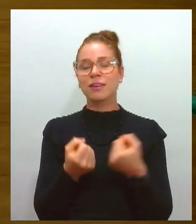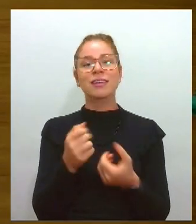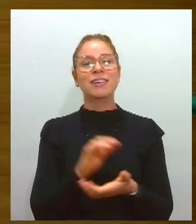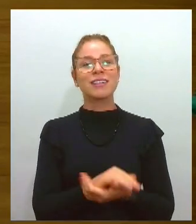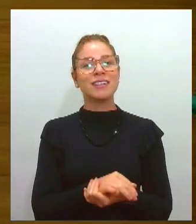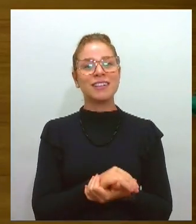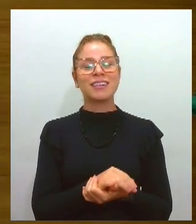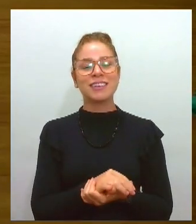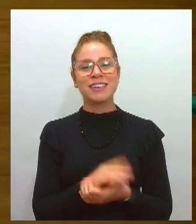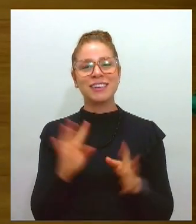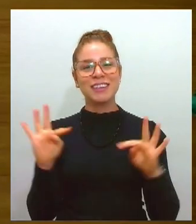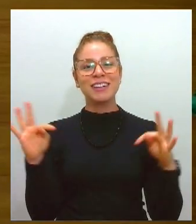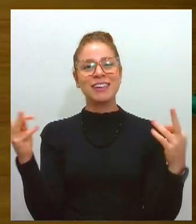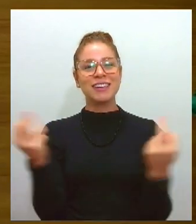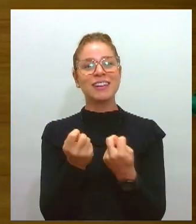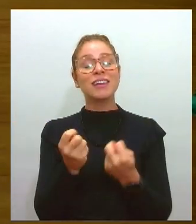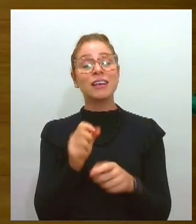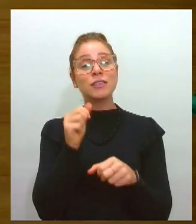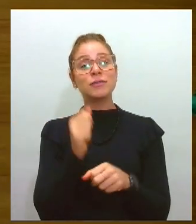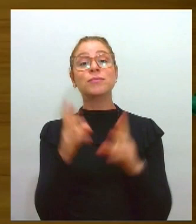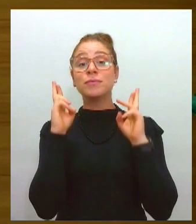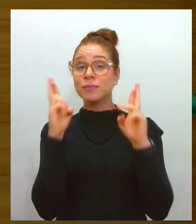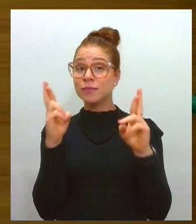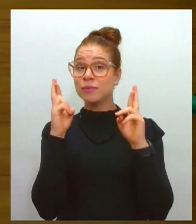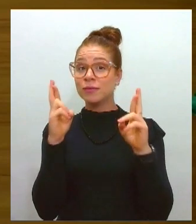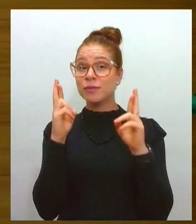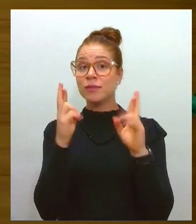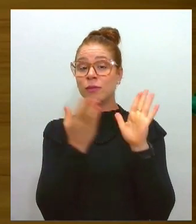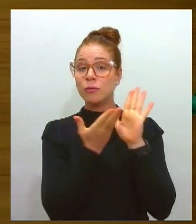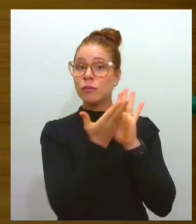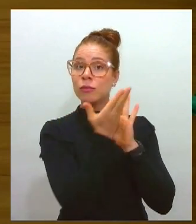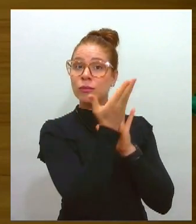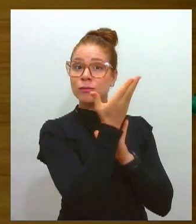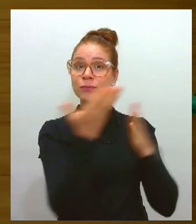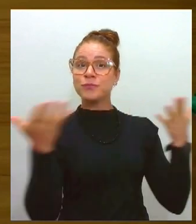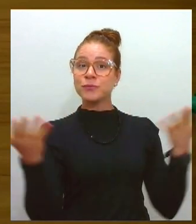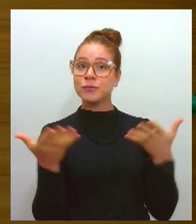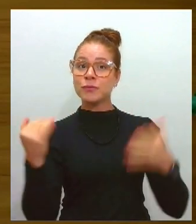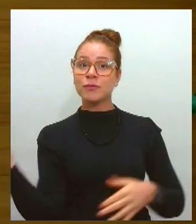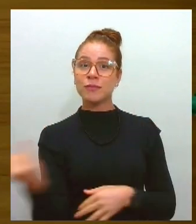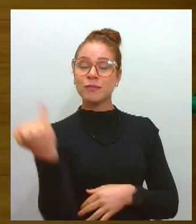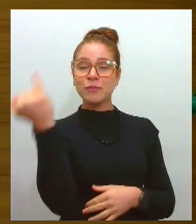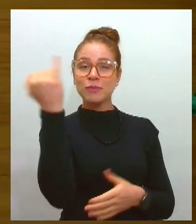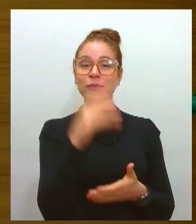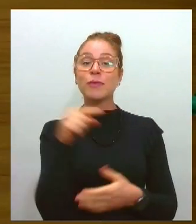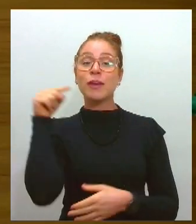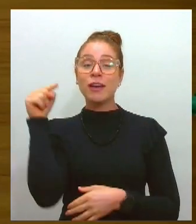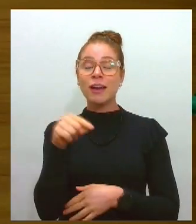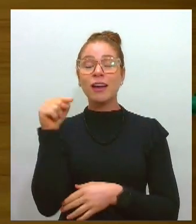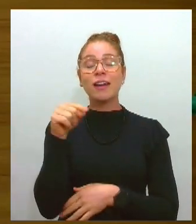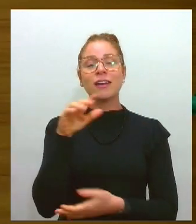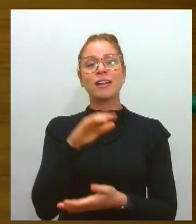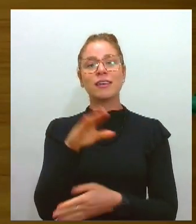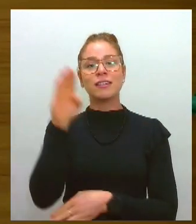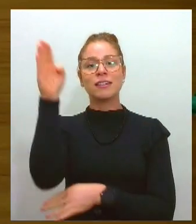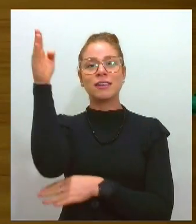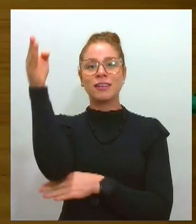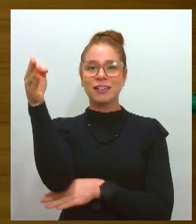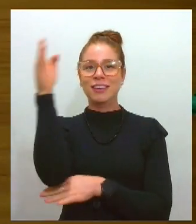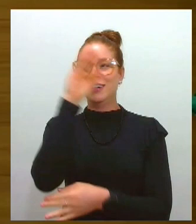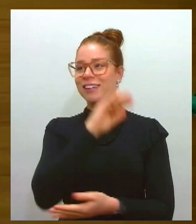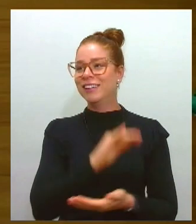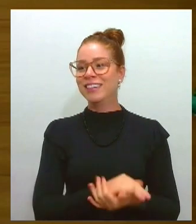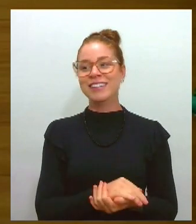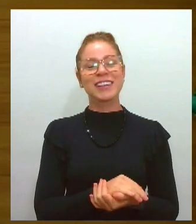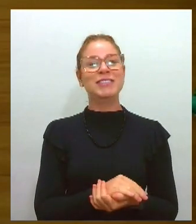E a gente espera que a gente tenha um crescimento muito substancial esse ano, aqui na rede hoteleira e todos os meios de hospedagem aqui do